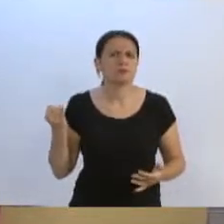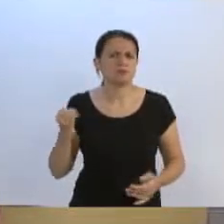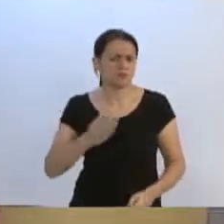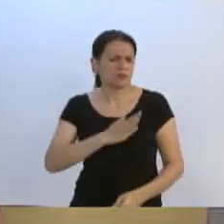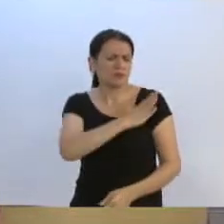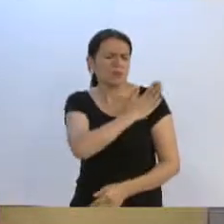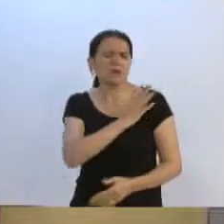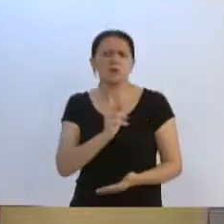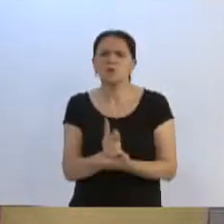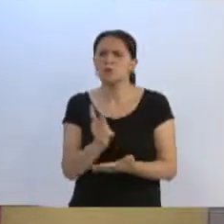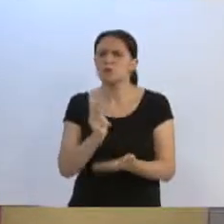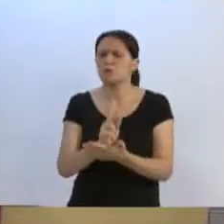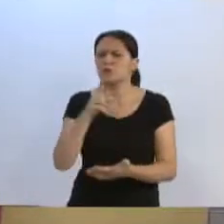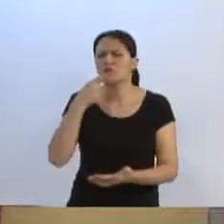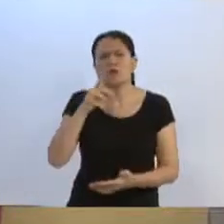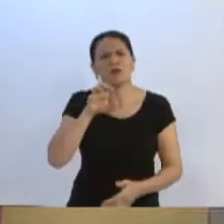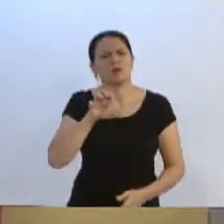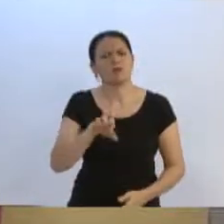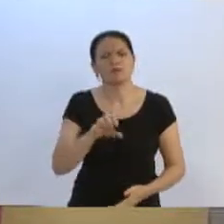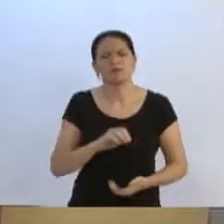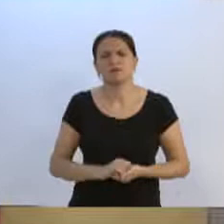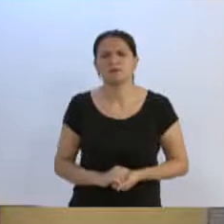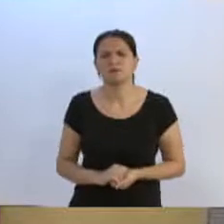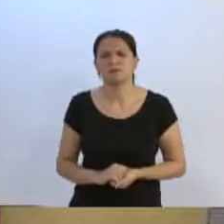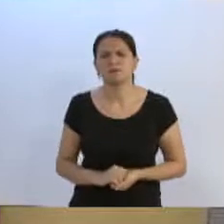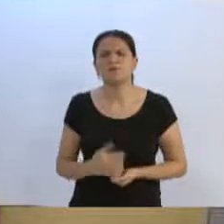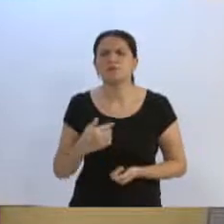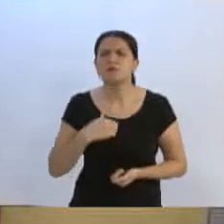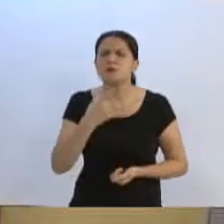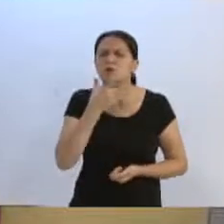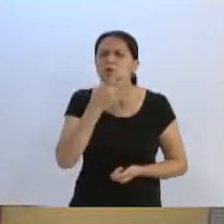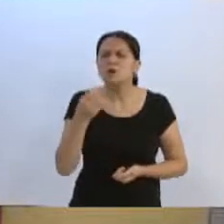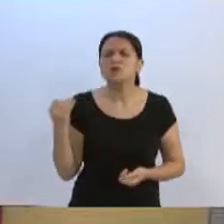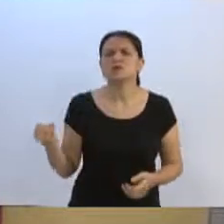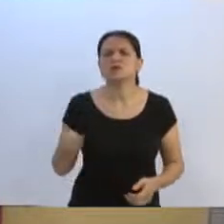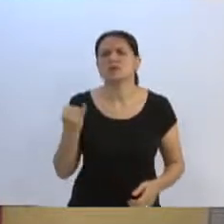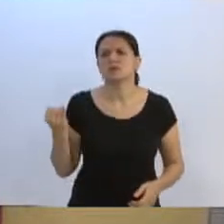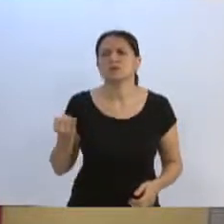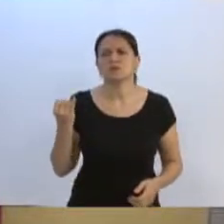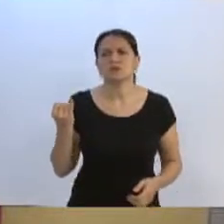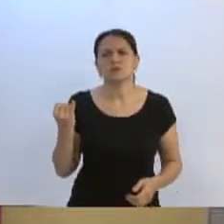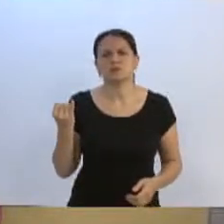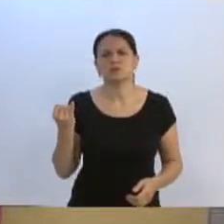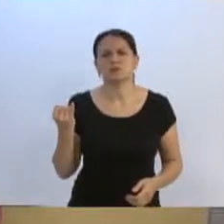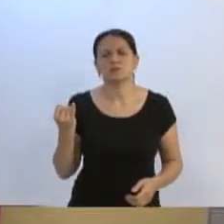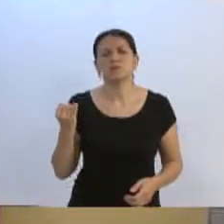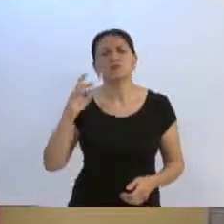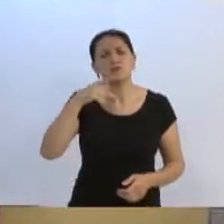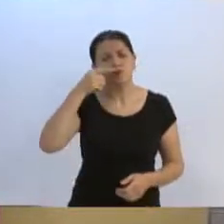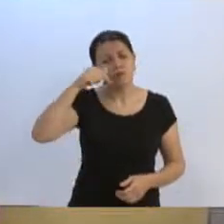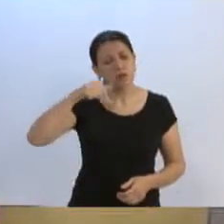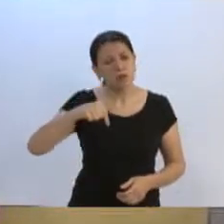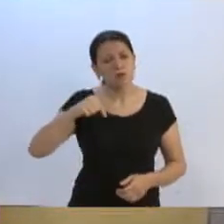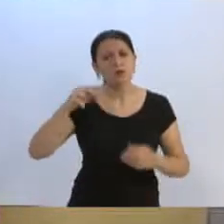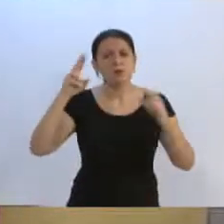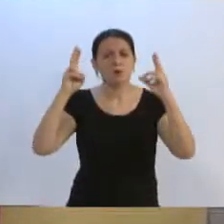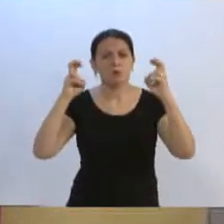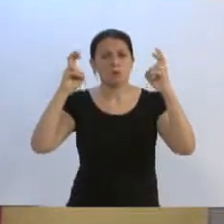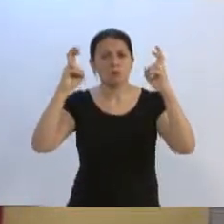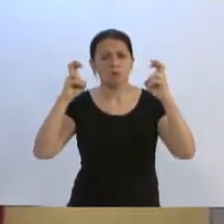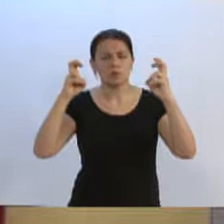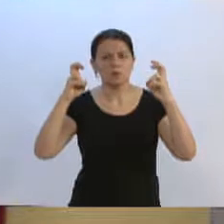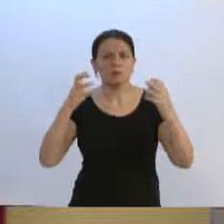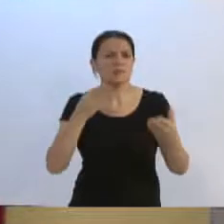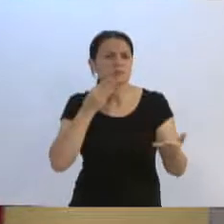falava mais ou menos dessa forma. E eu acho muito importante isso, e vou falar aqui hoje de um tema, professor Gilson, que a Boa